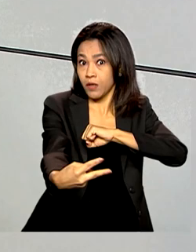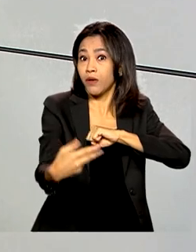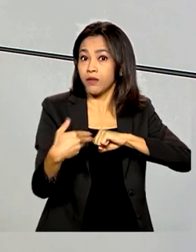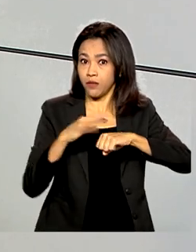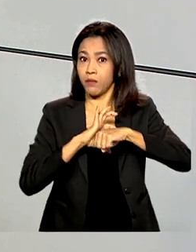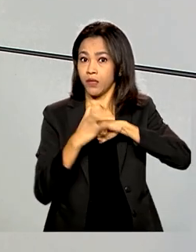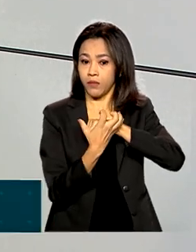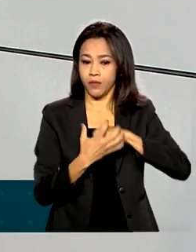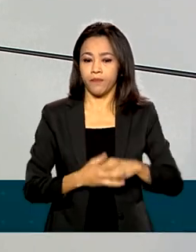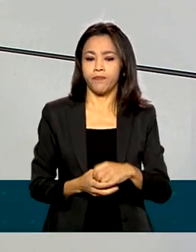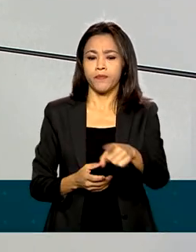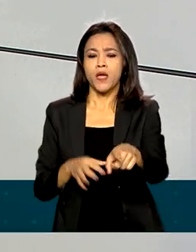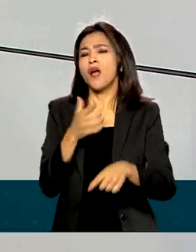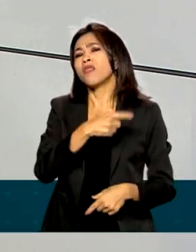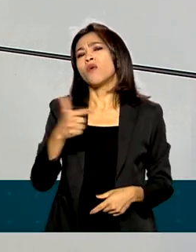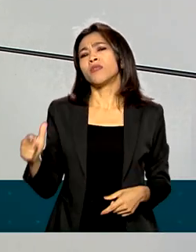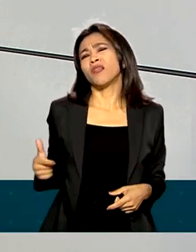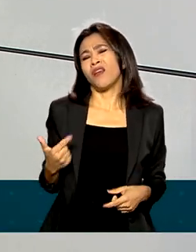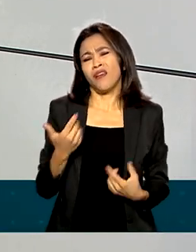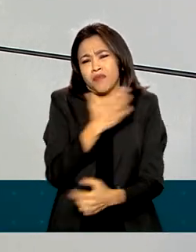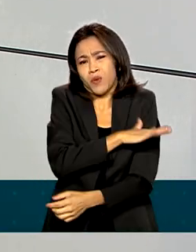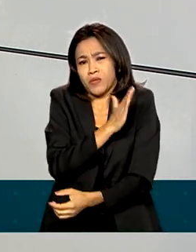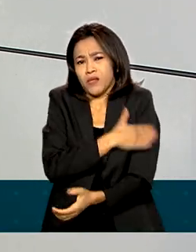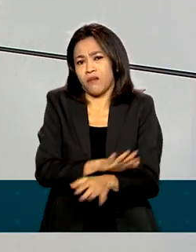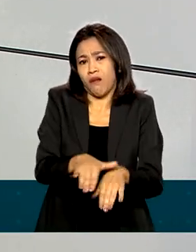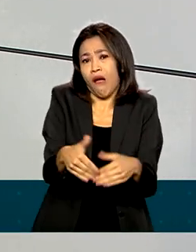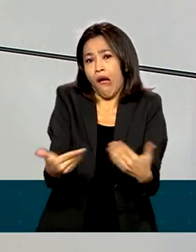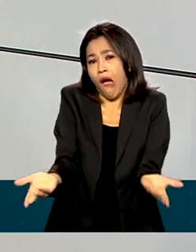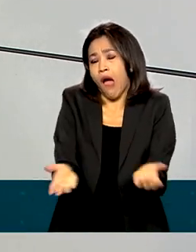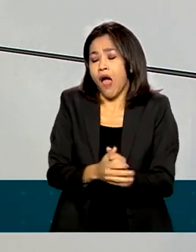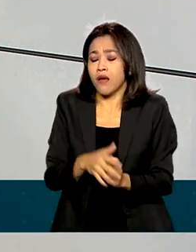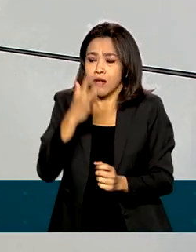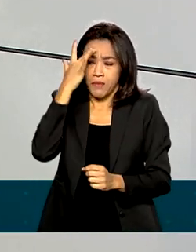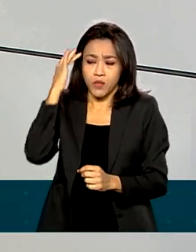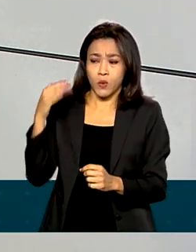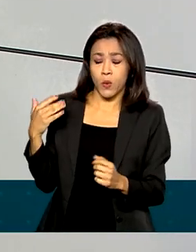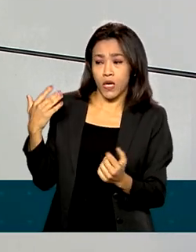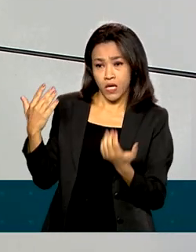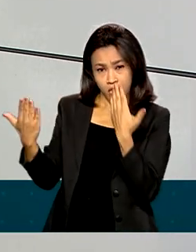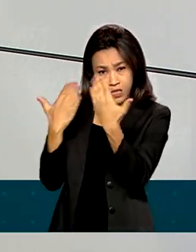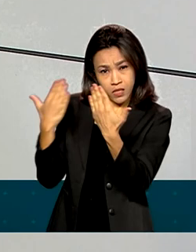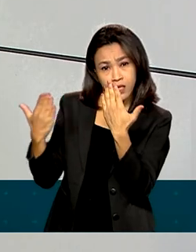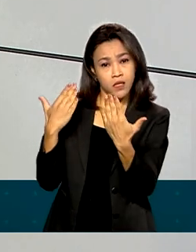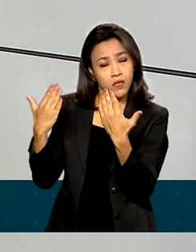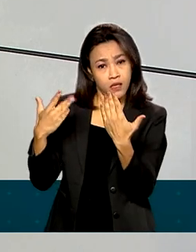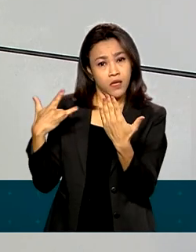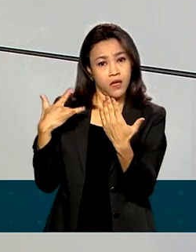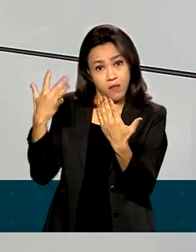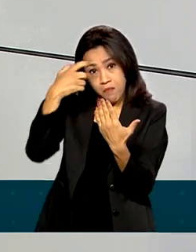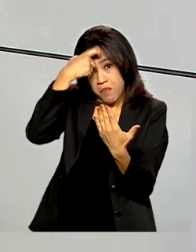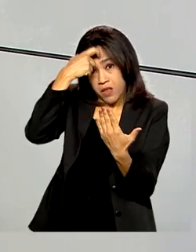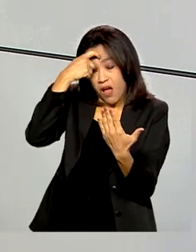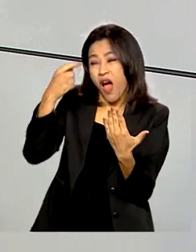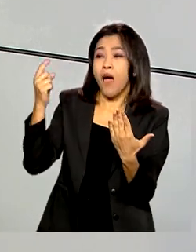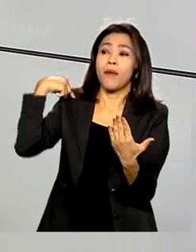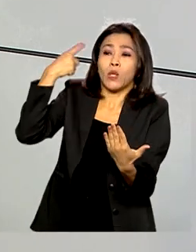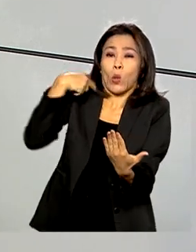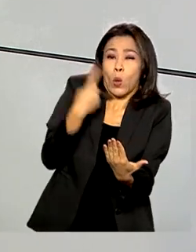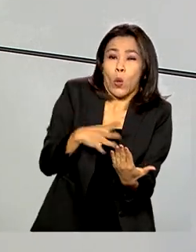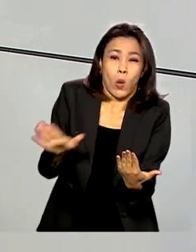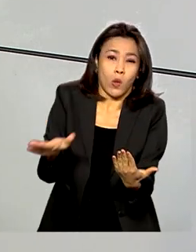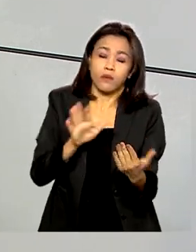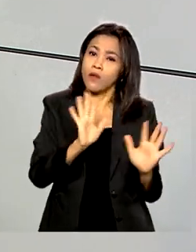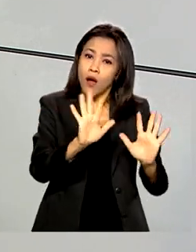preconceito. Aquela história de que o profissional da saúde mental é para louco, não é. Não deixe que a situação se agrave